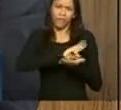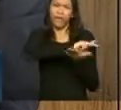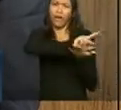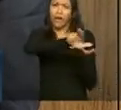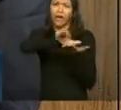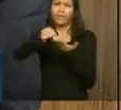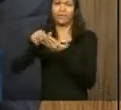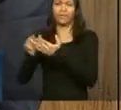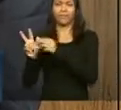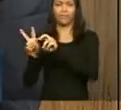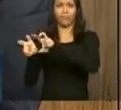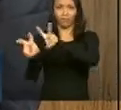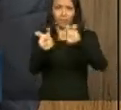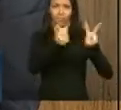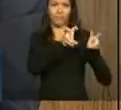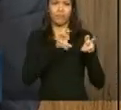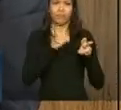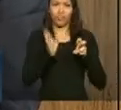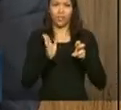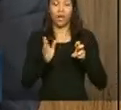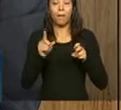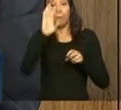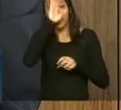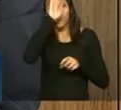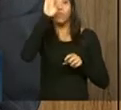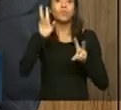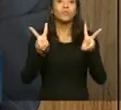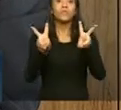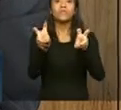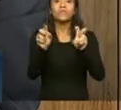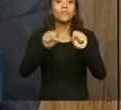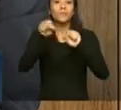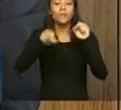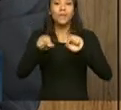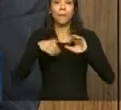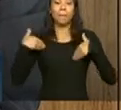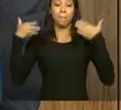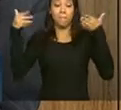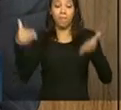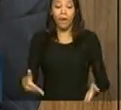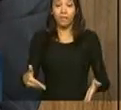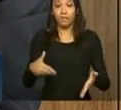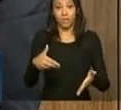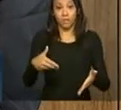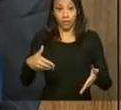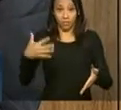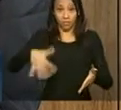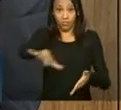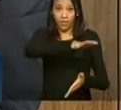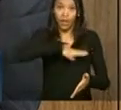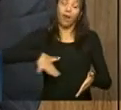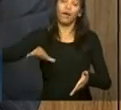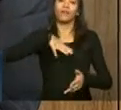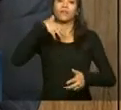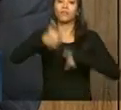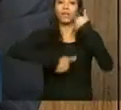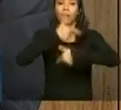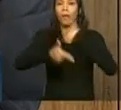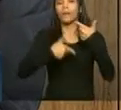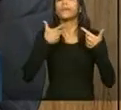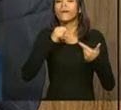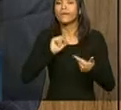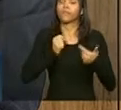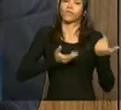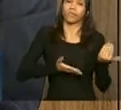temas, principalmente o tema da participação no mercado de trabalho, tanto dos jovens quanto a